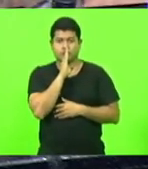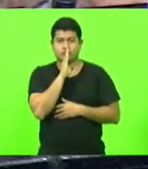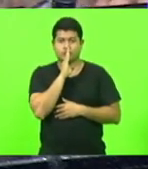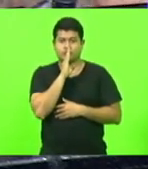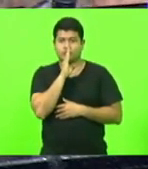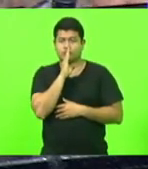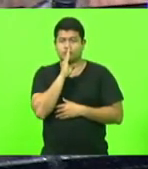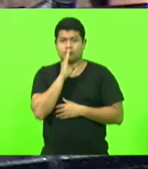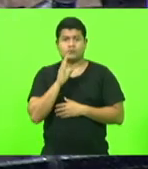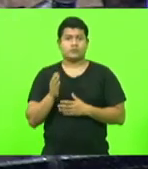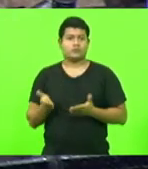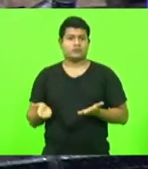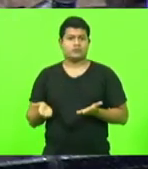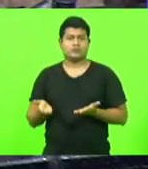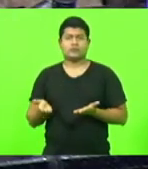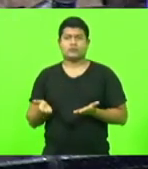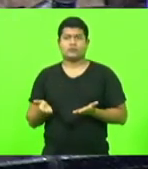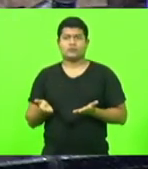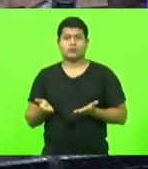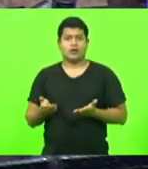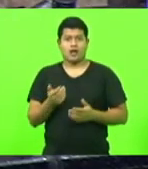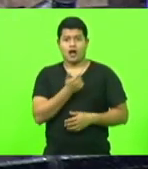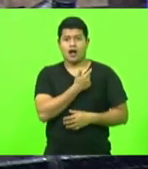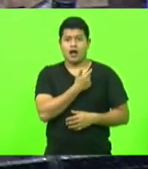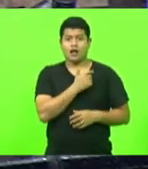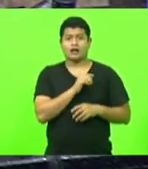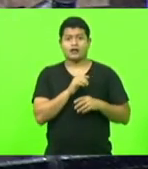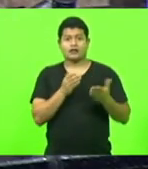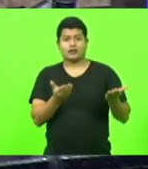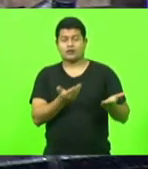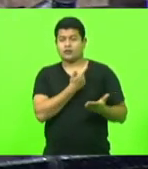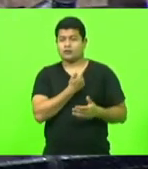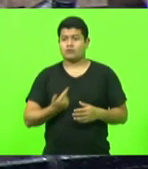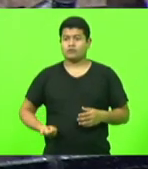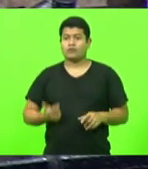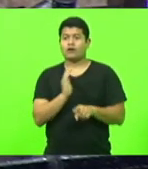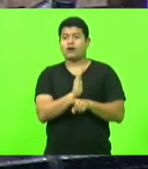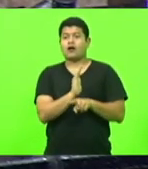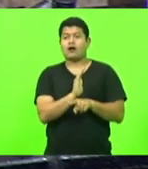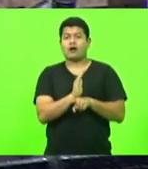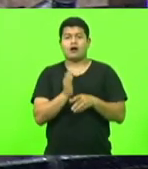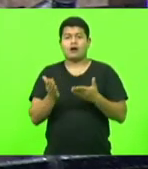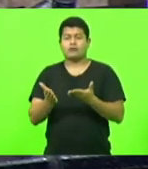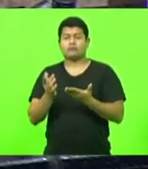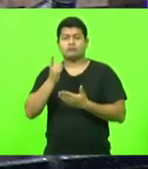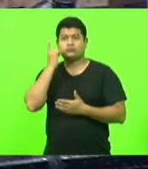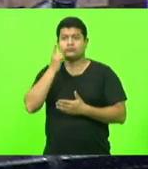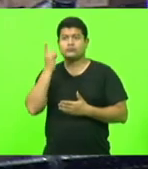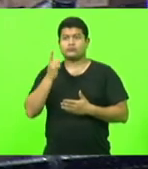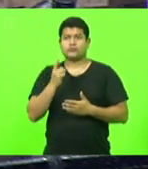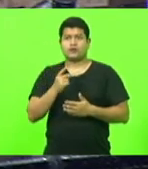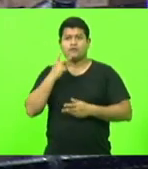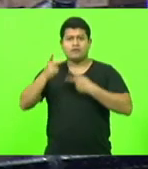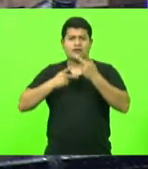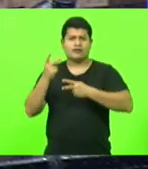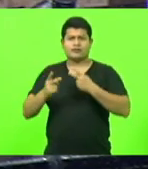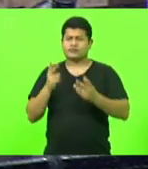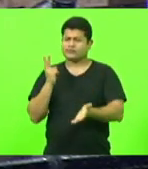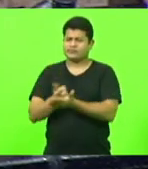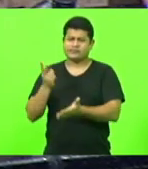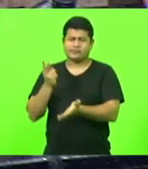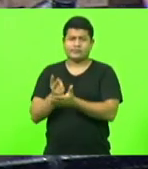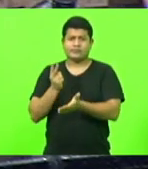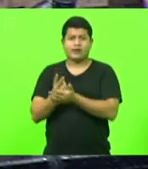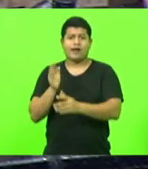Nenhum, ninguém da base do governo, as pessoas ali que tanto falavam em caridade, em